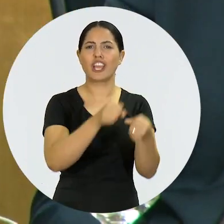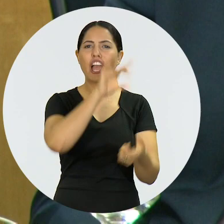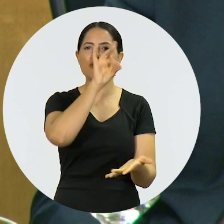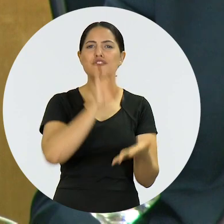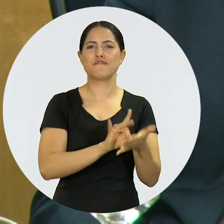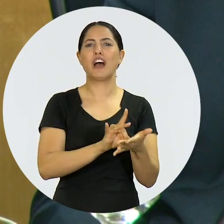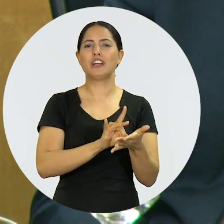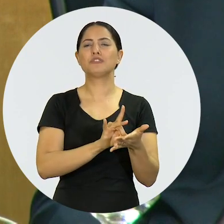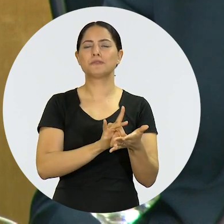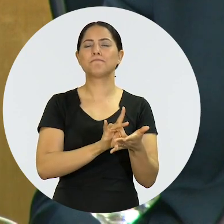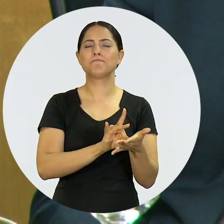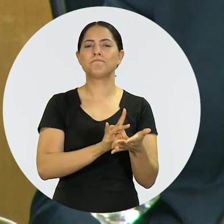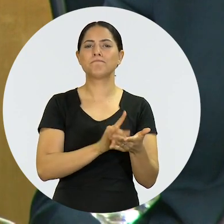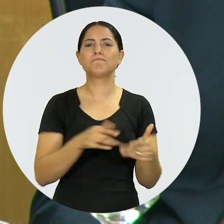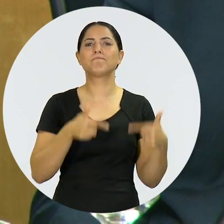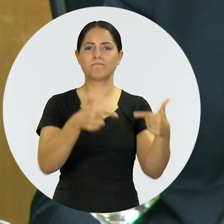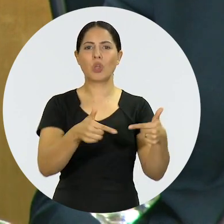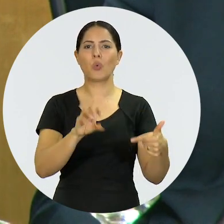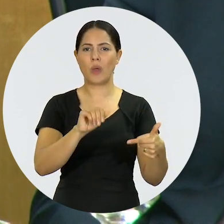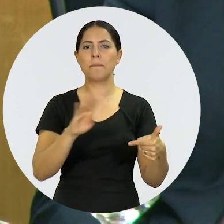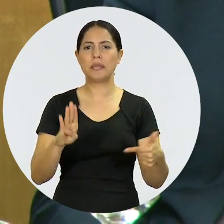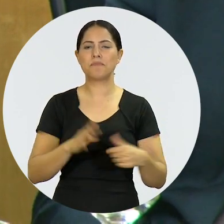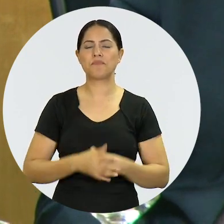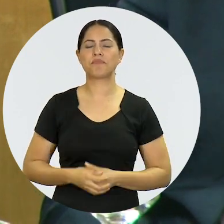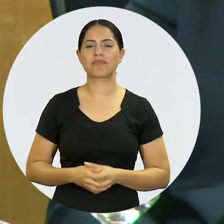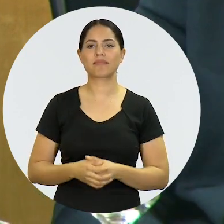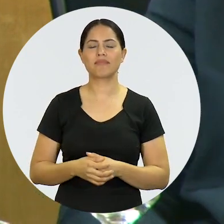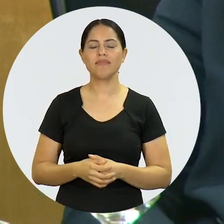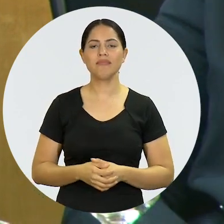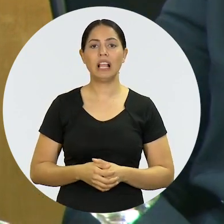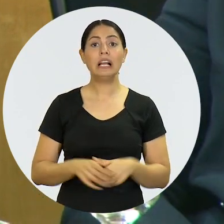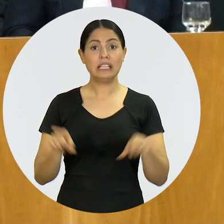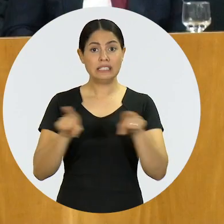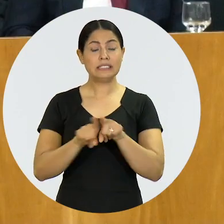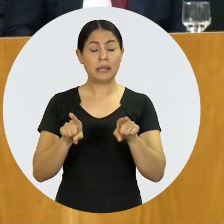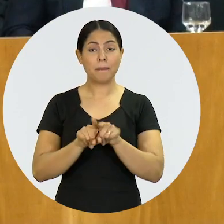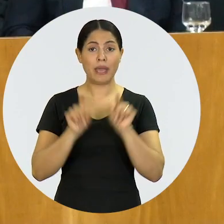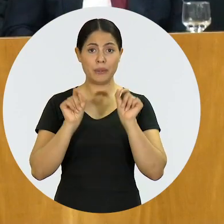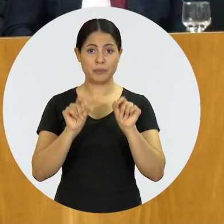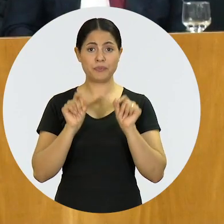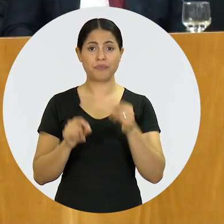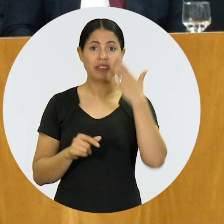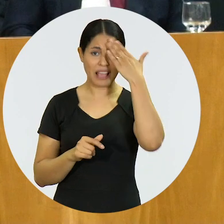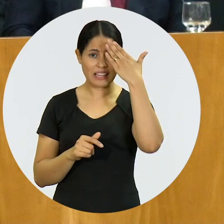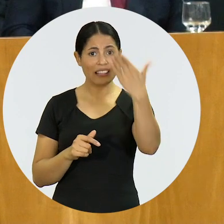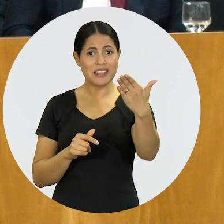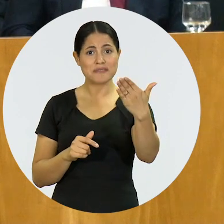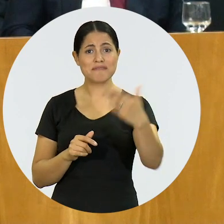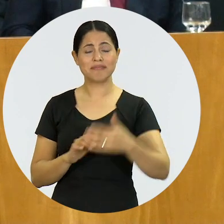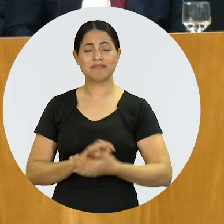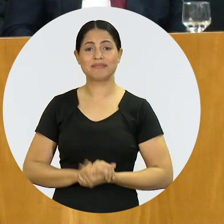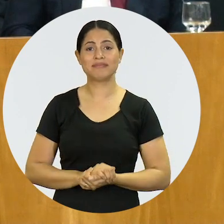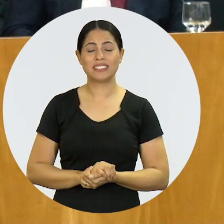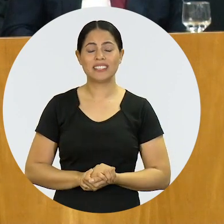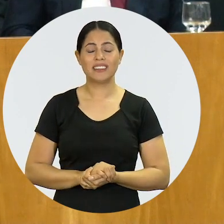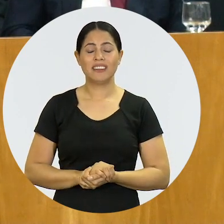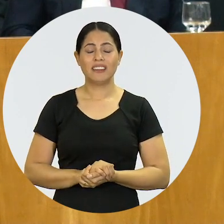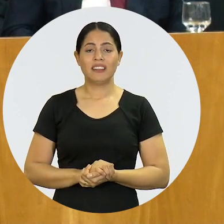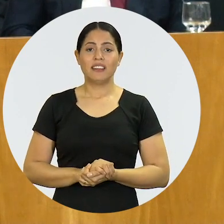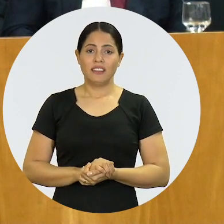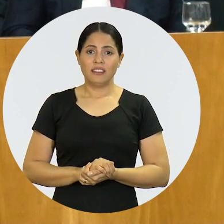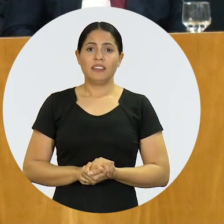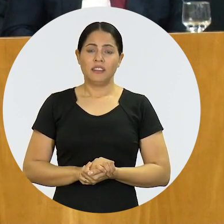para se dedicar de forma efetiva à nossa instituição. Mas eu quero aqui também agradecer